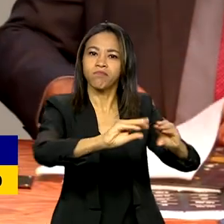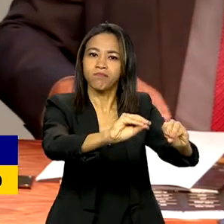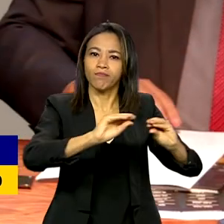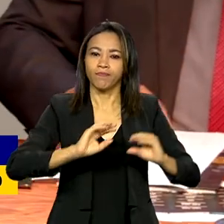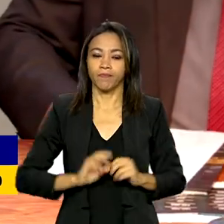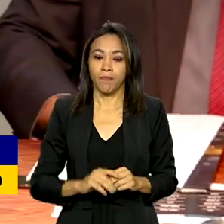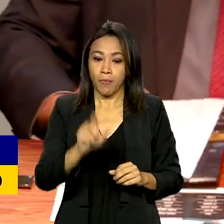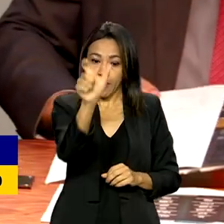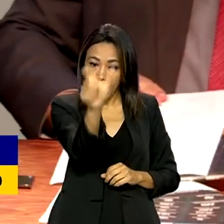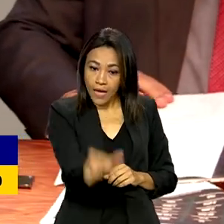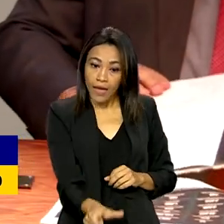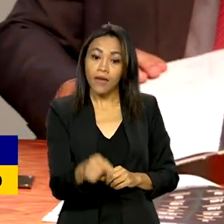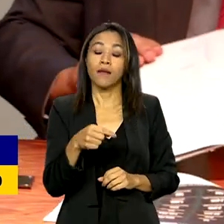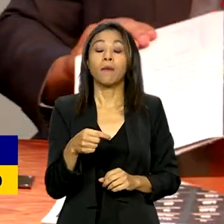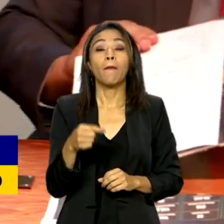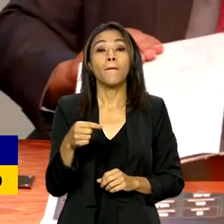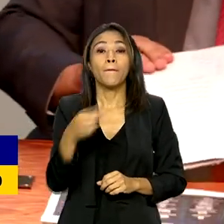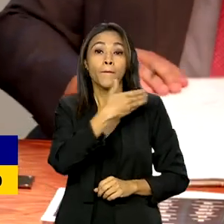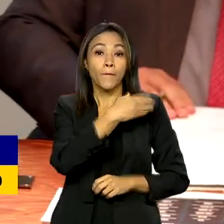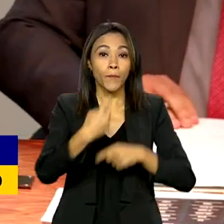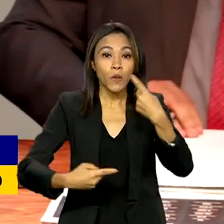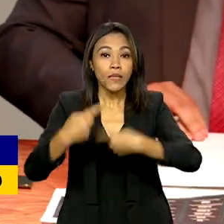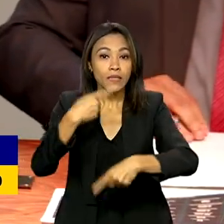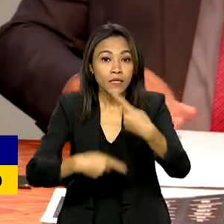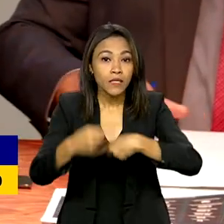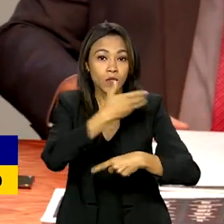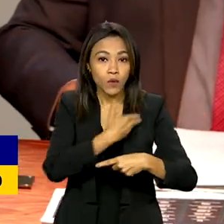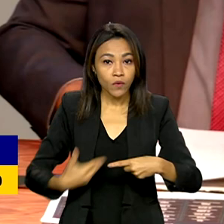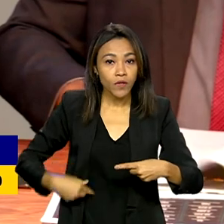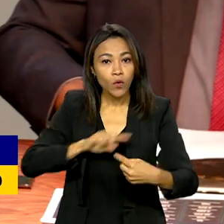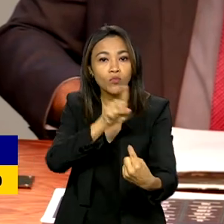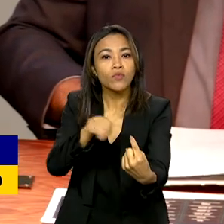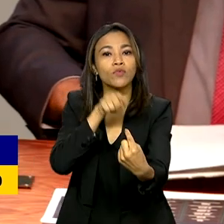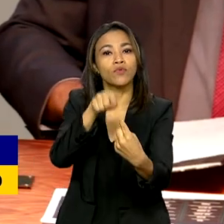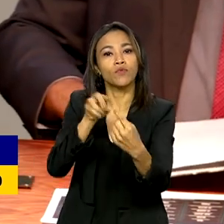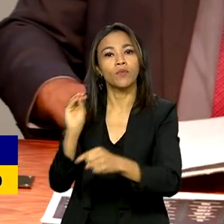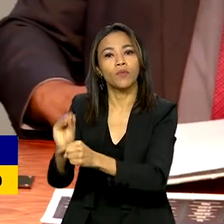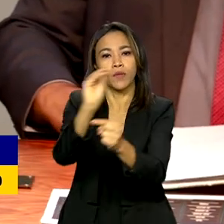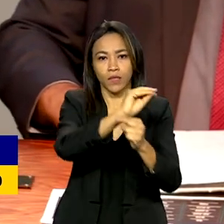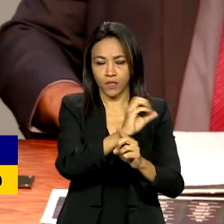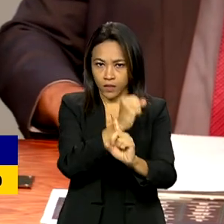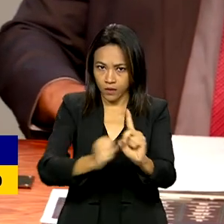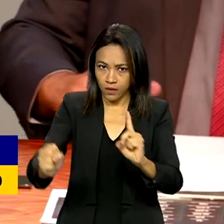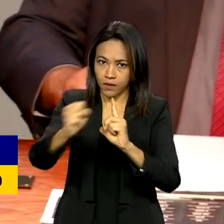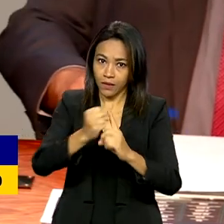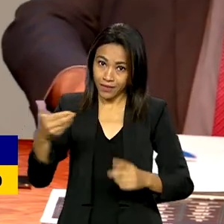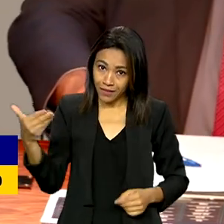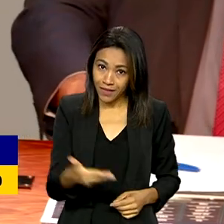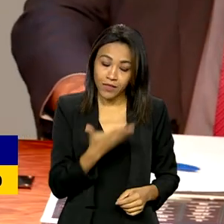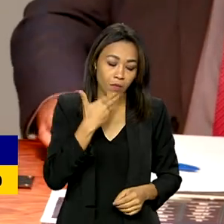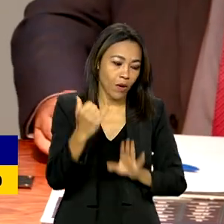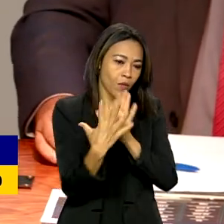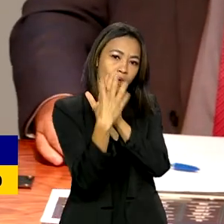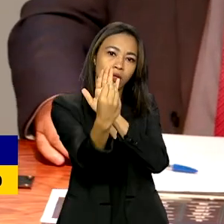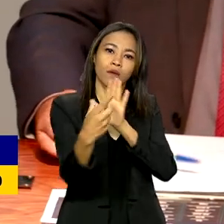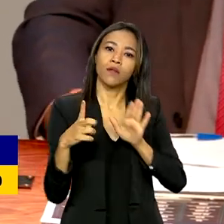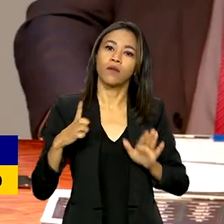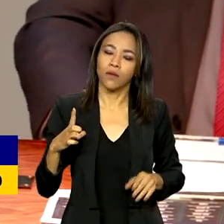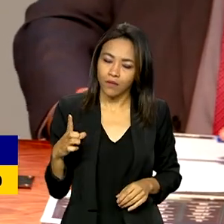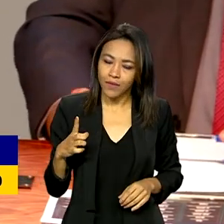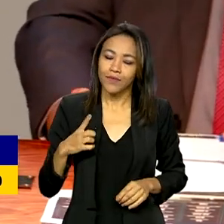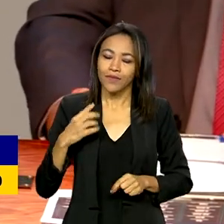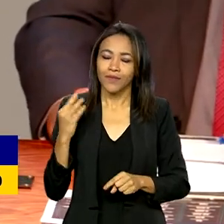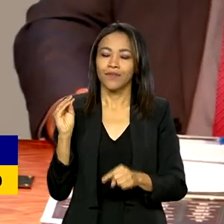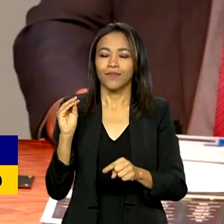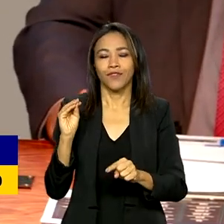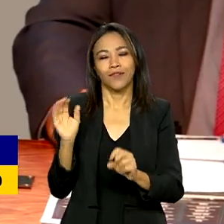de Estado são para serem de proteção à sociedade. E esse é o melhor exemplo que a gente tem de